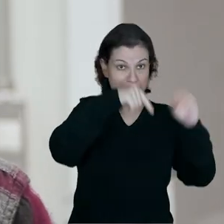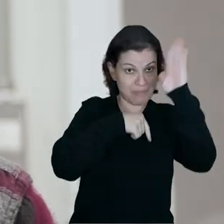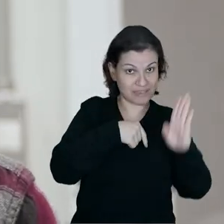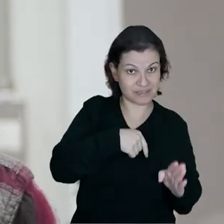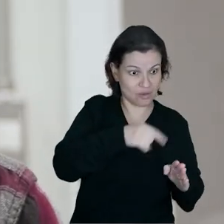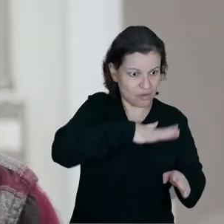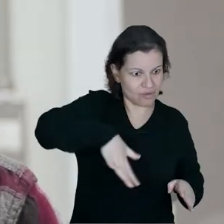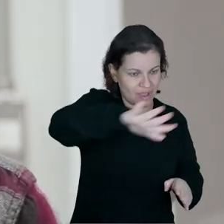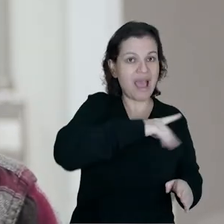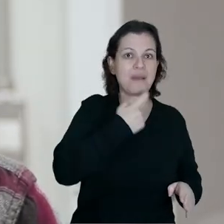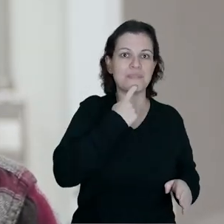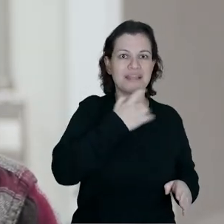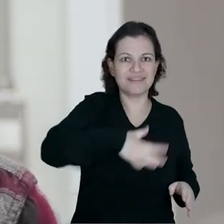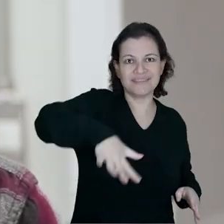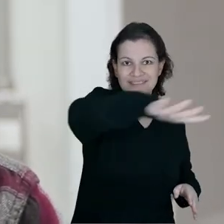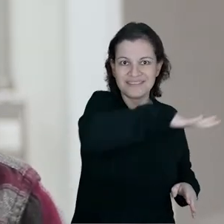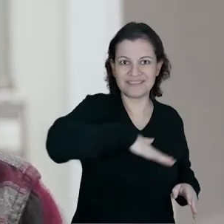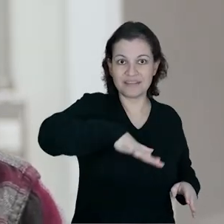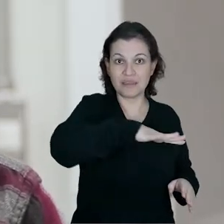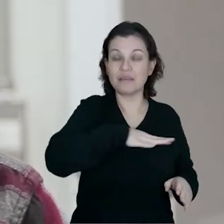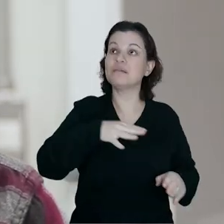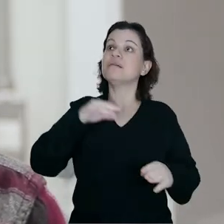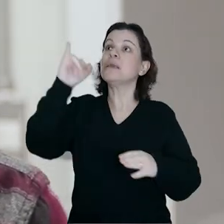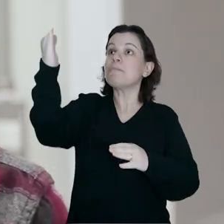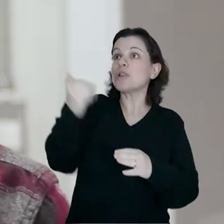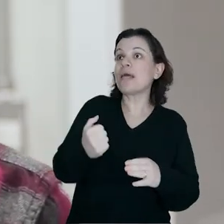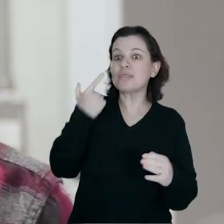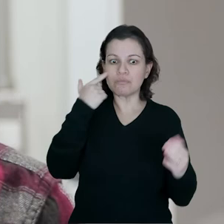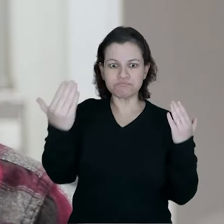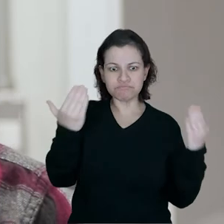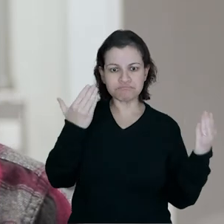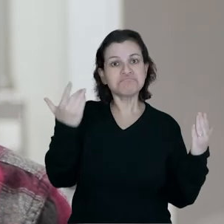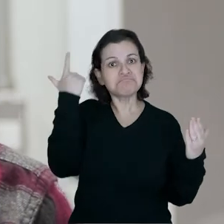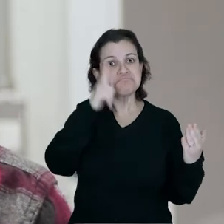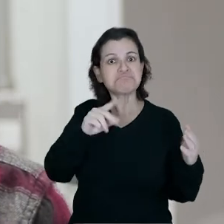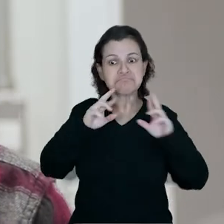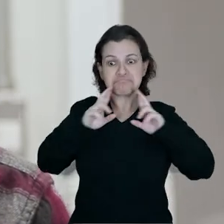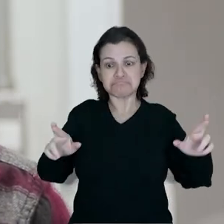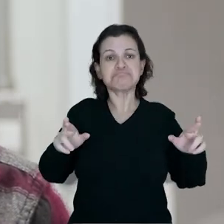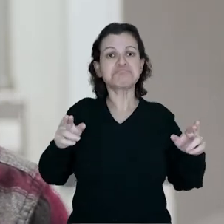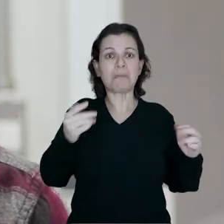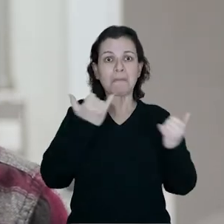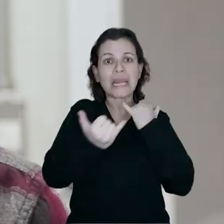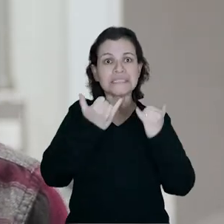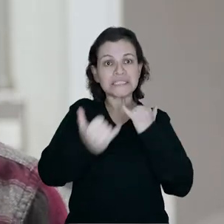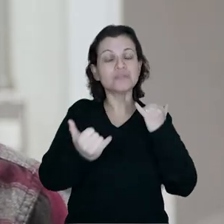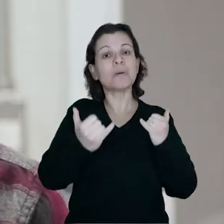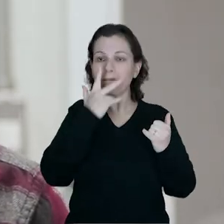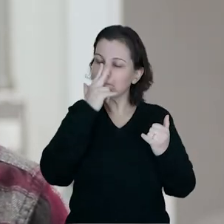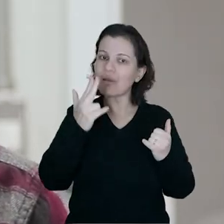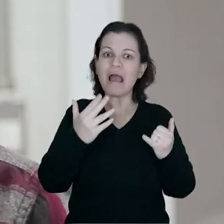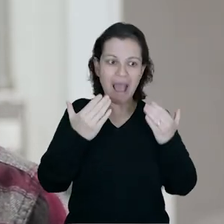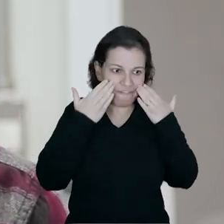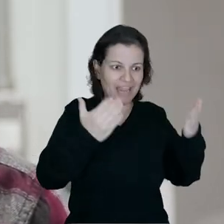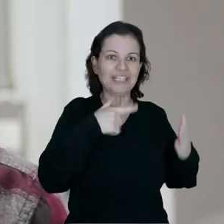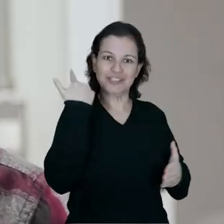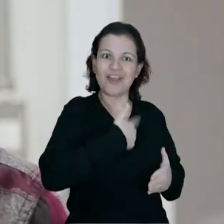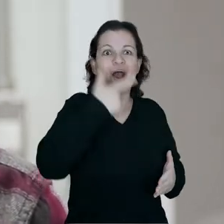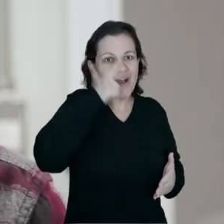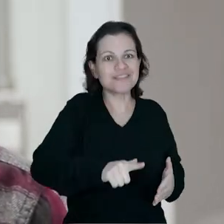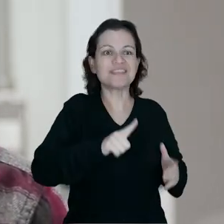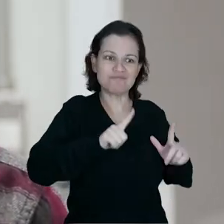brasileira, aqui da região, inclusive de Campinas, com o insumo importado e alcançamos resultados similares. Então, isso já foi um resultado que a Frente